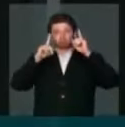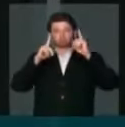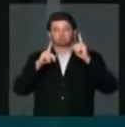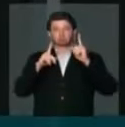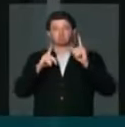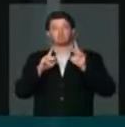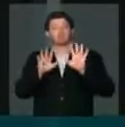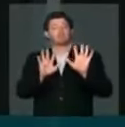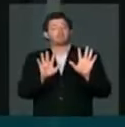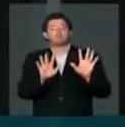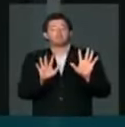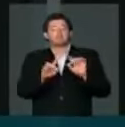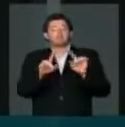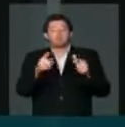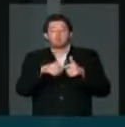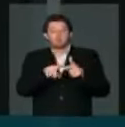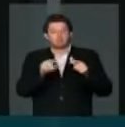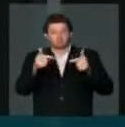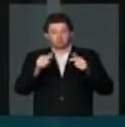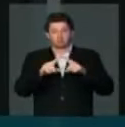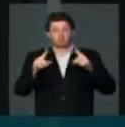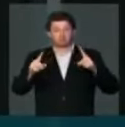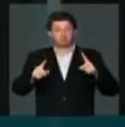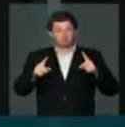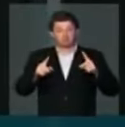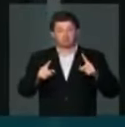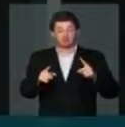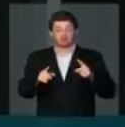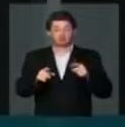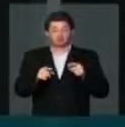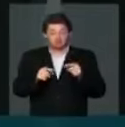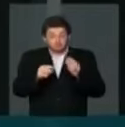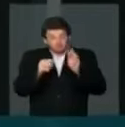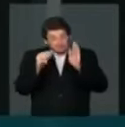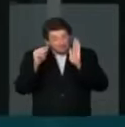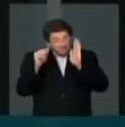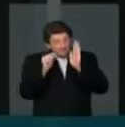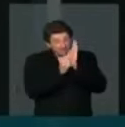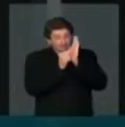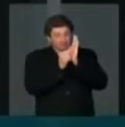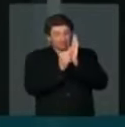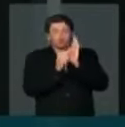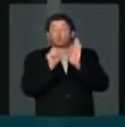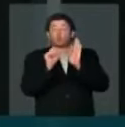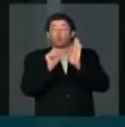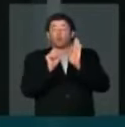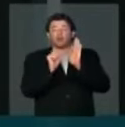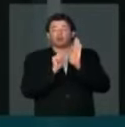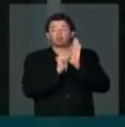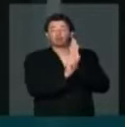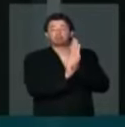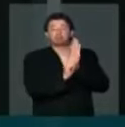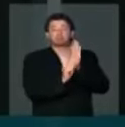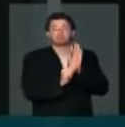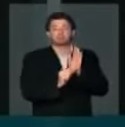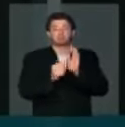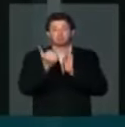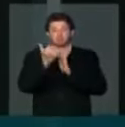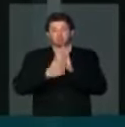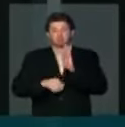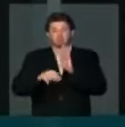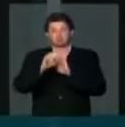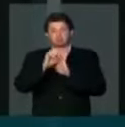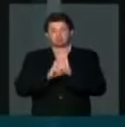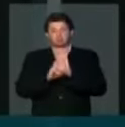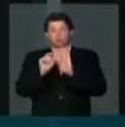Não é esse o problema. O problema está exatamente em que a isenção